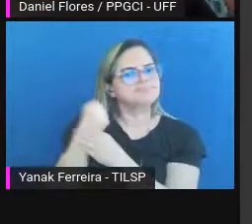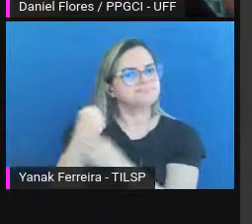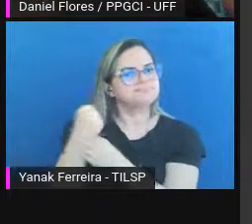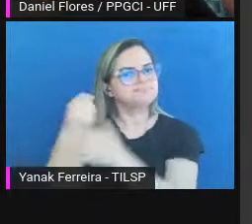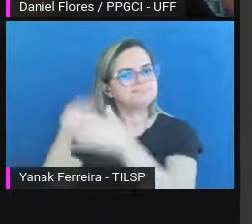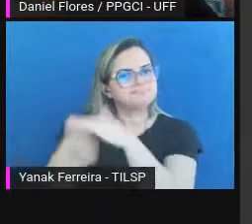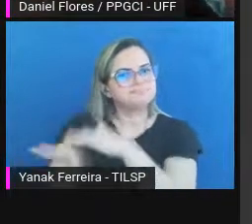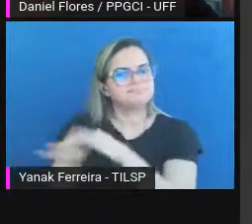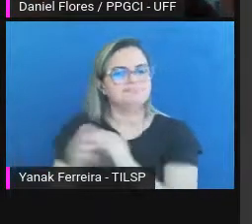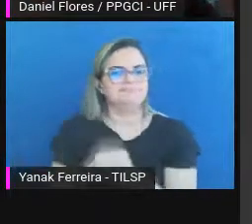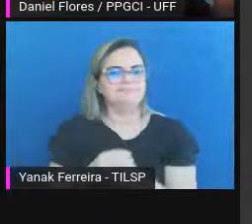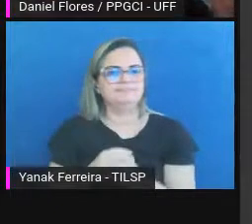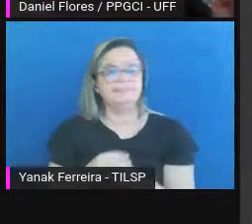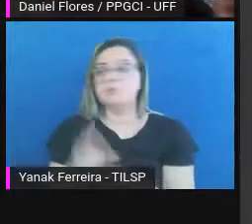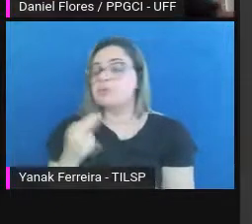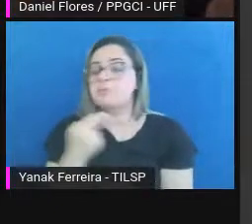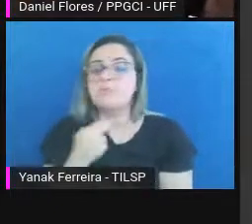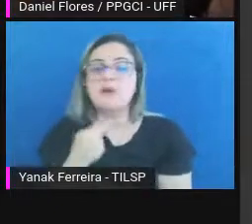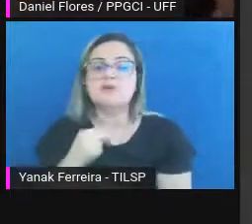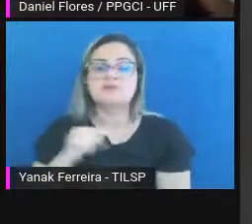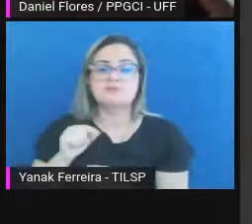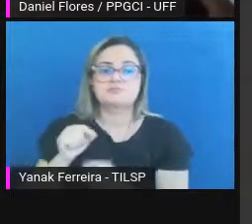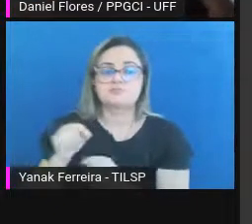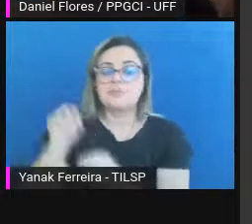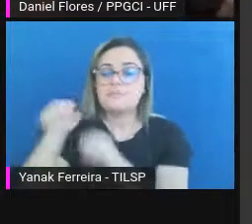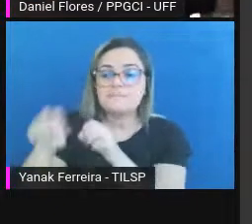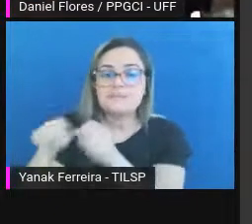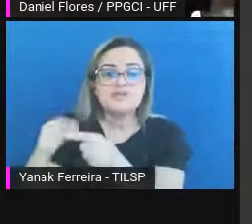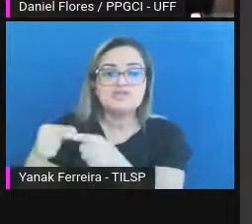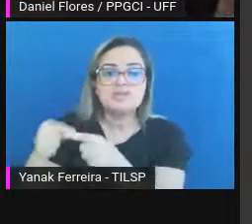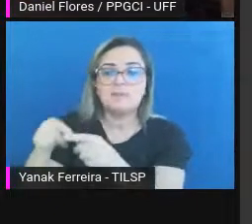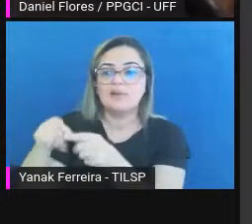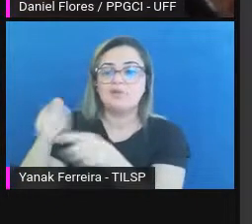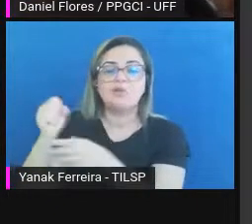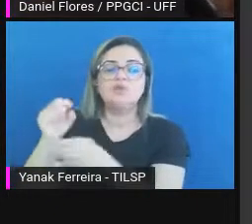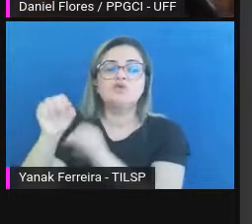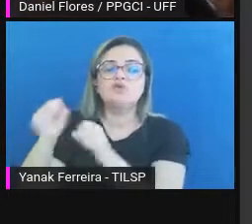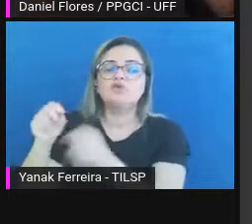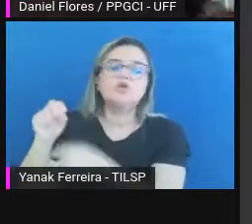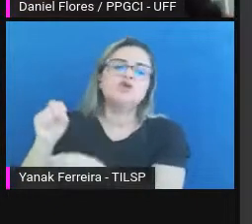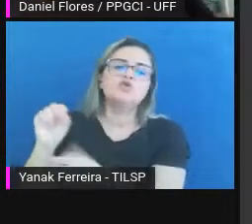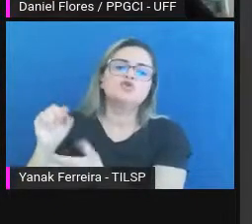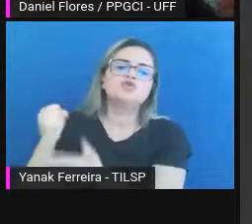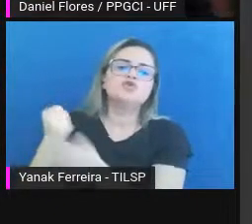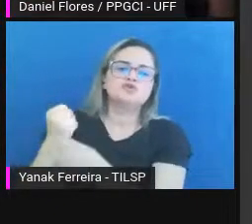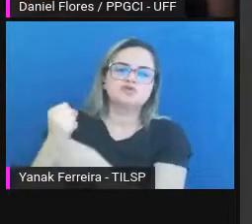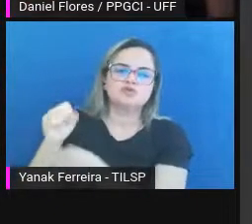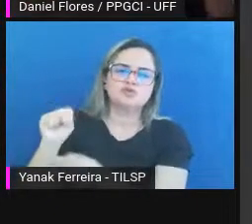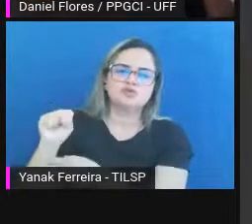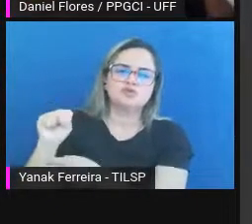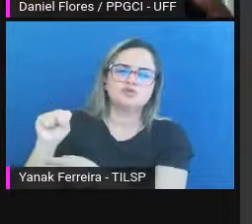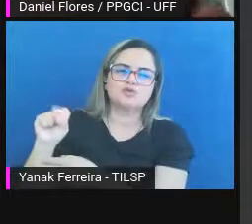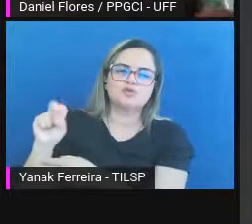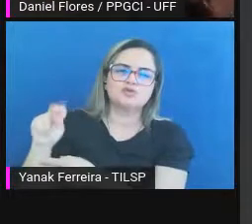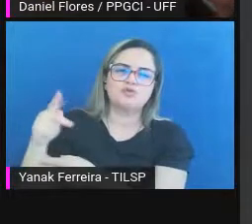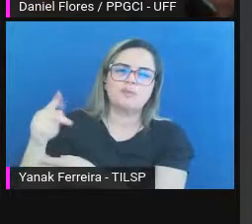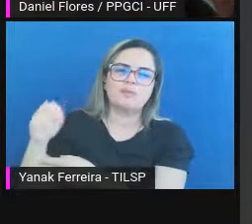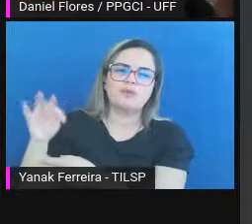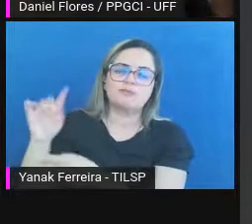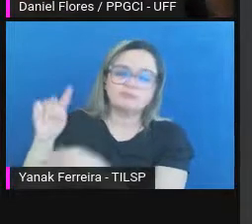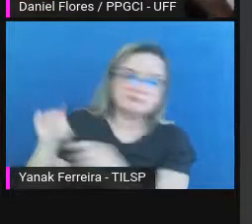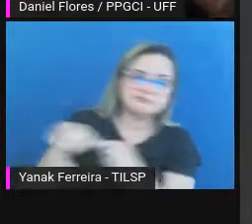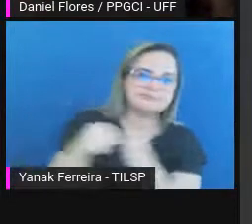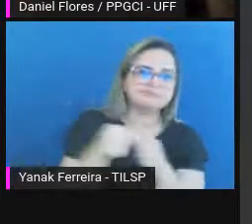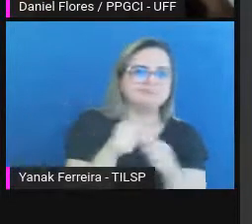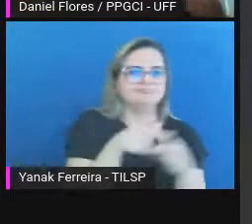mais no suporte, eu agora mexo na política, no plano de preservação digital e configuro